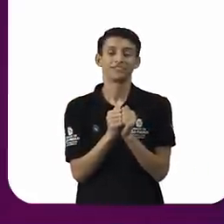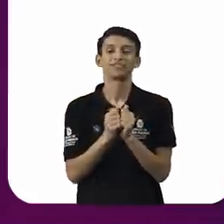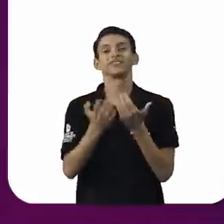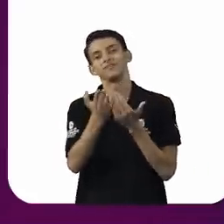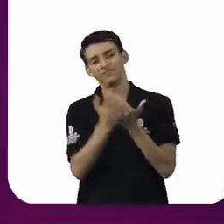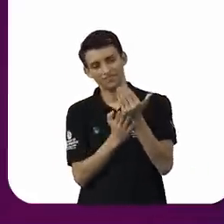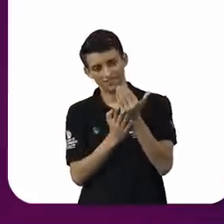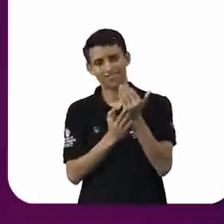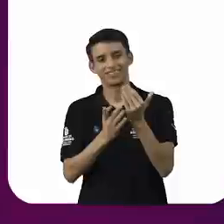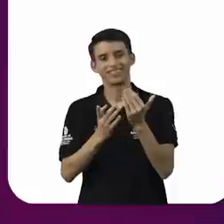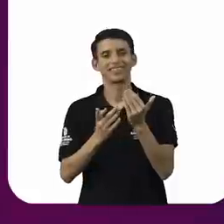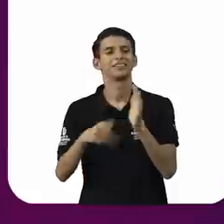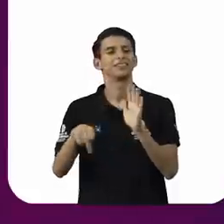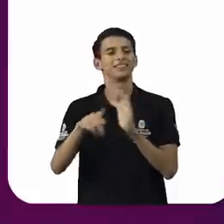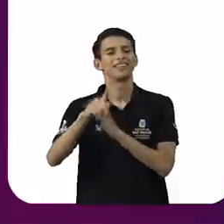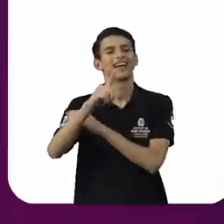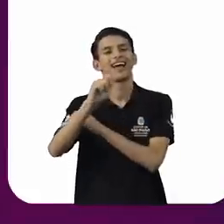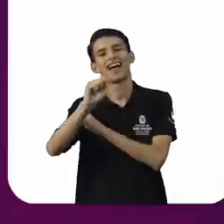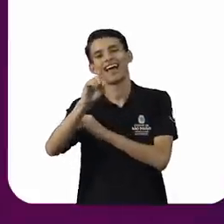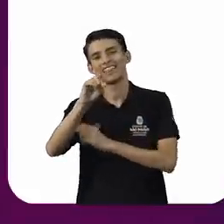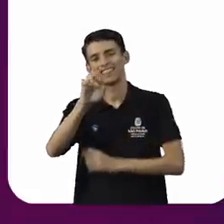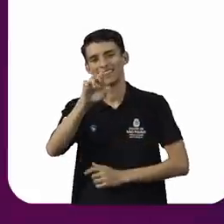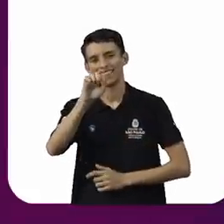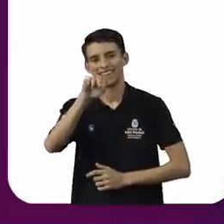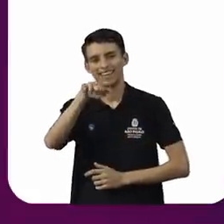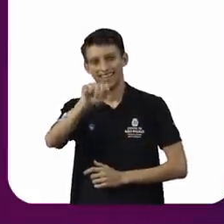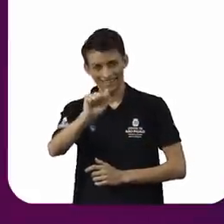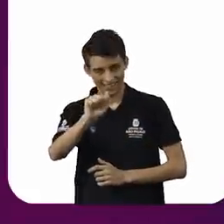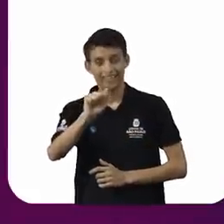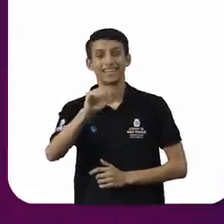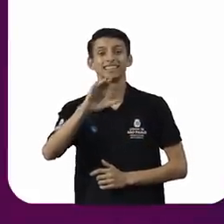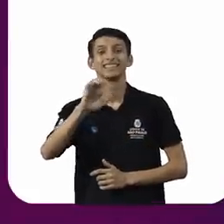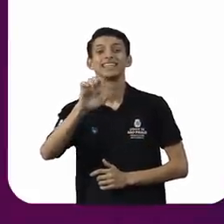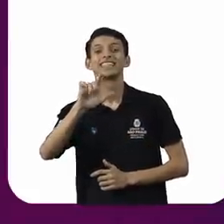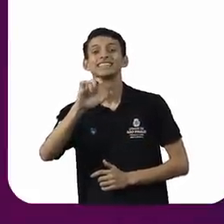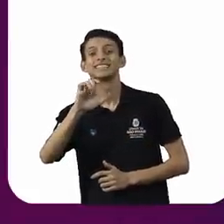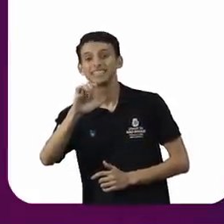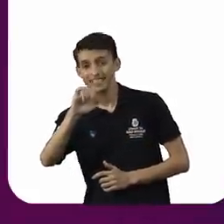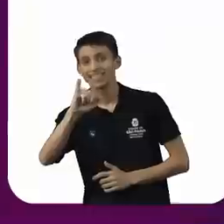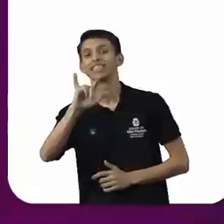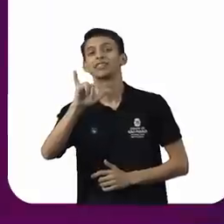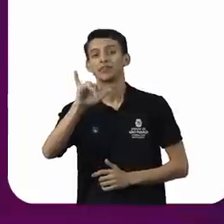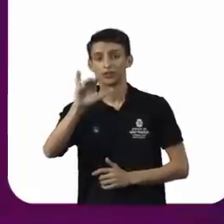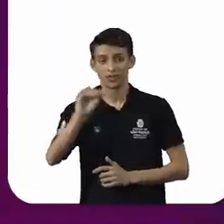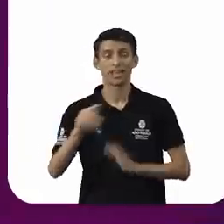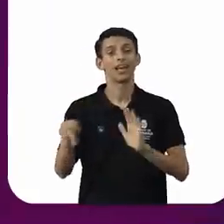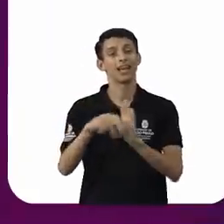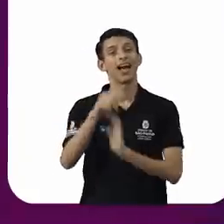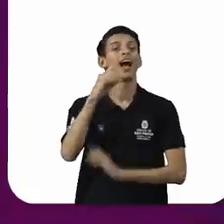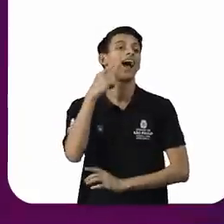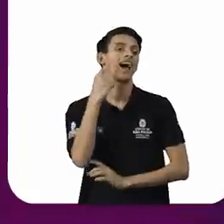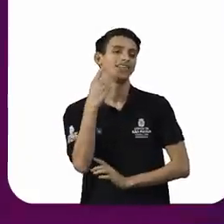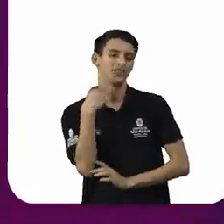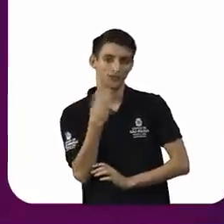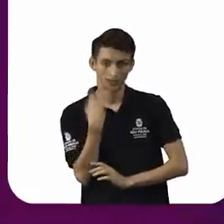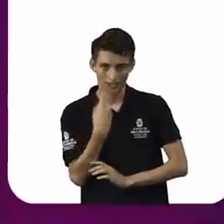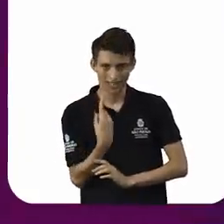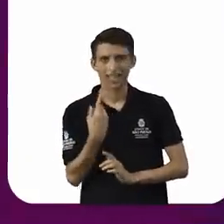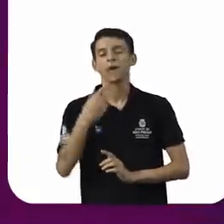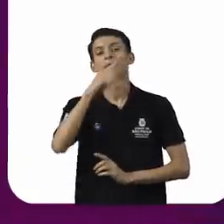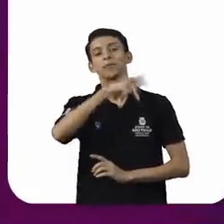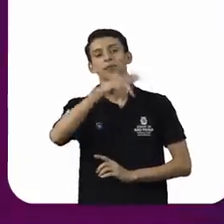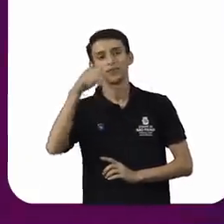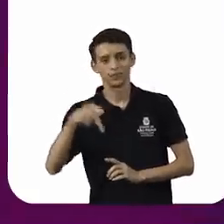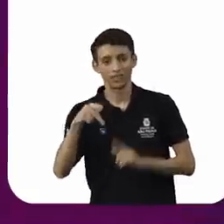Adriana Cecílio. Doutora Adriana Cecílio, ela é advogada, professora e